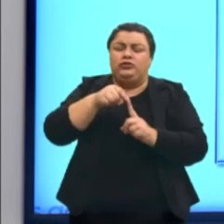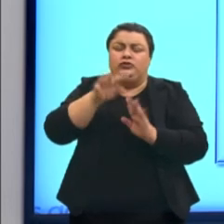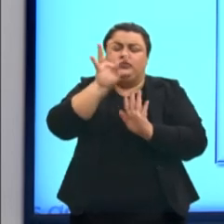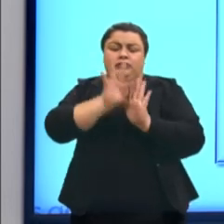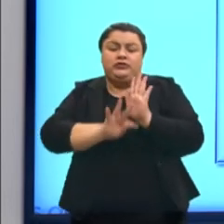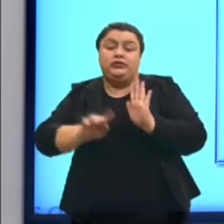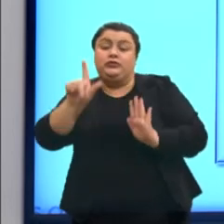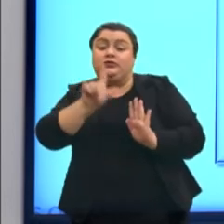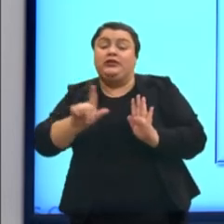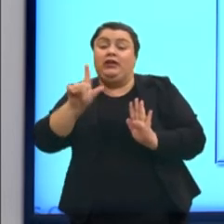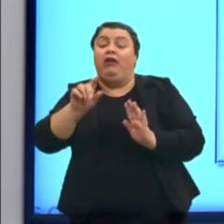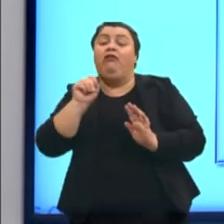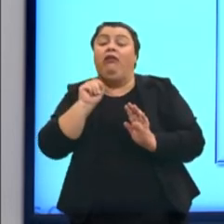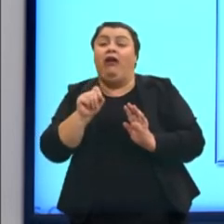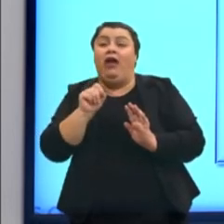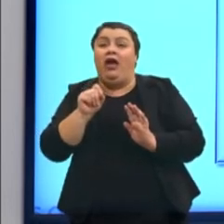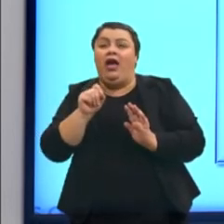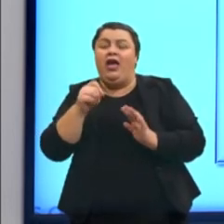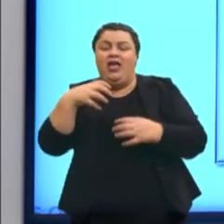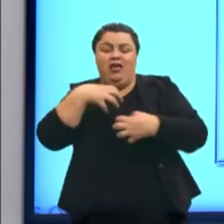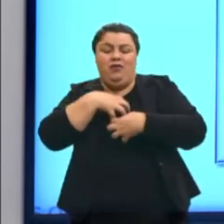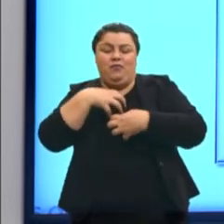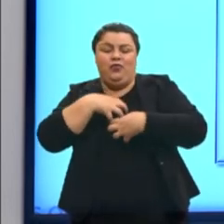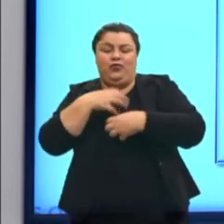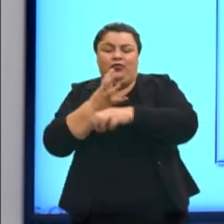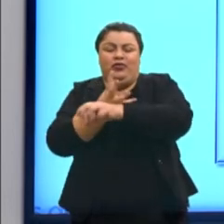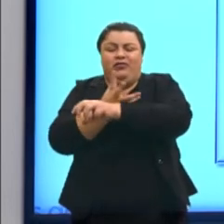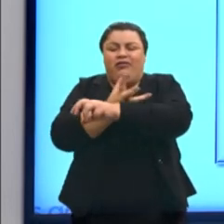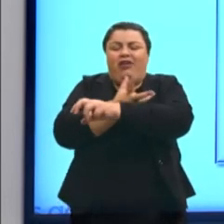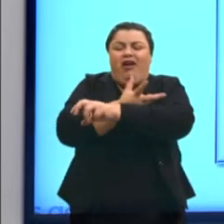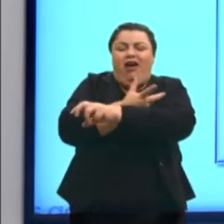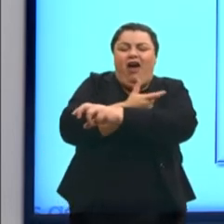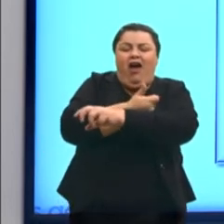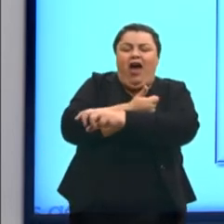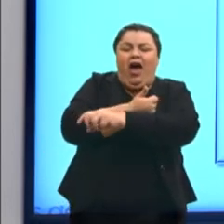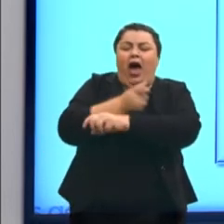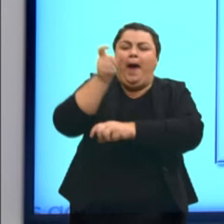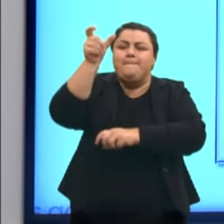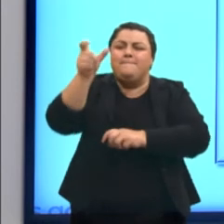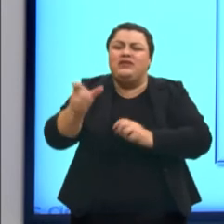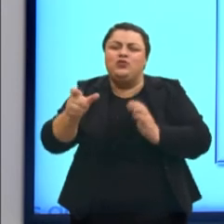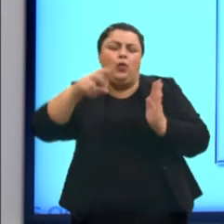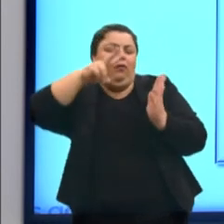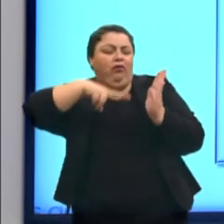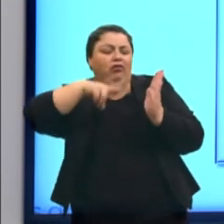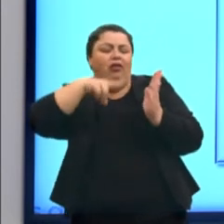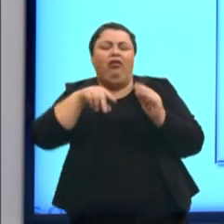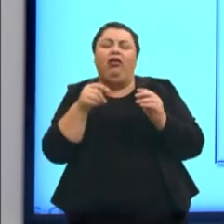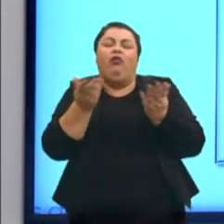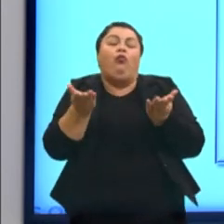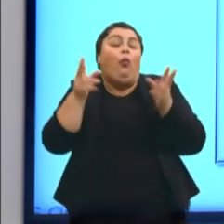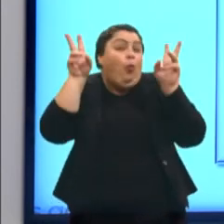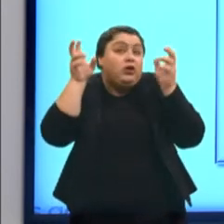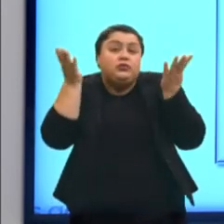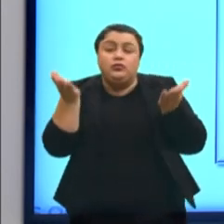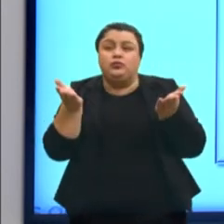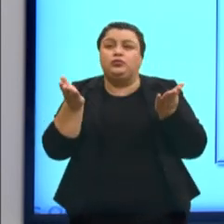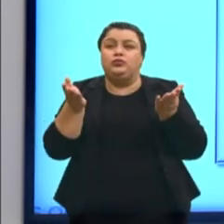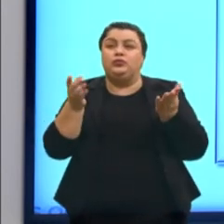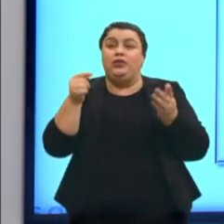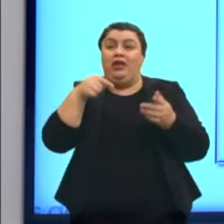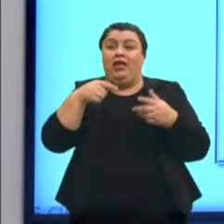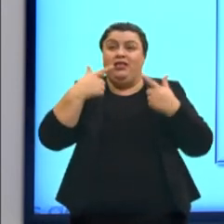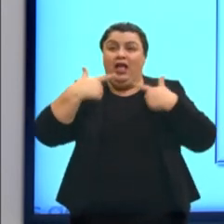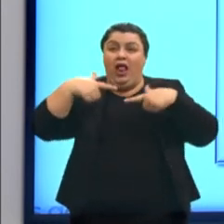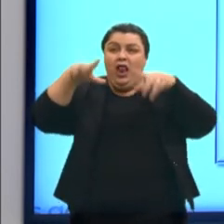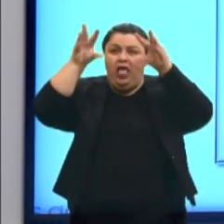literário é emocionar e sensibilizar o seu leitor sobre alguma coisa. E essa linguagem que a